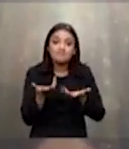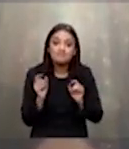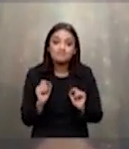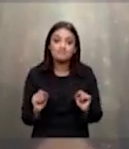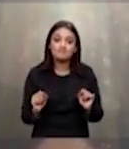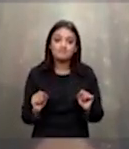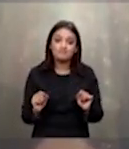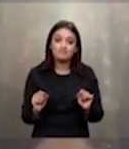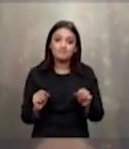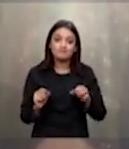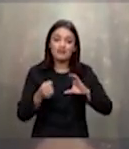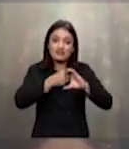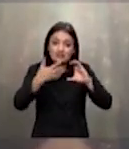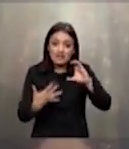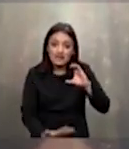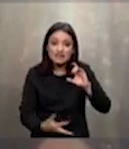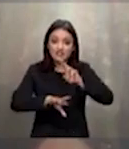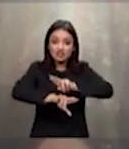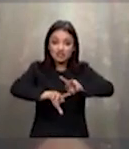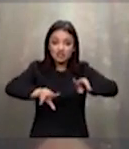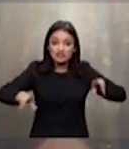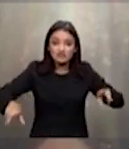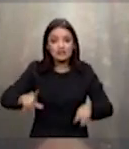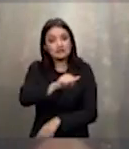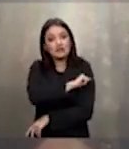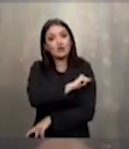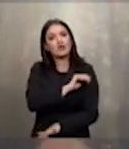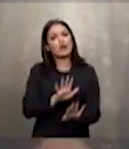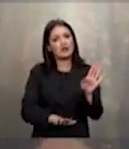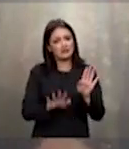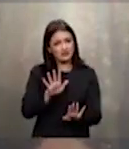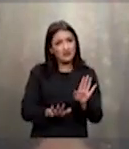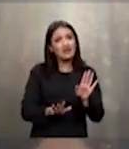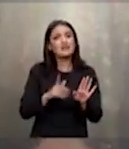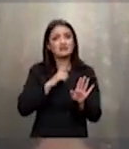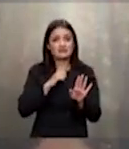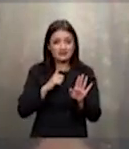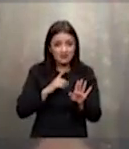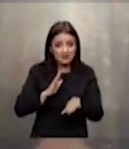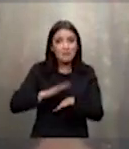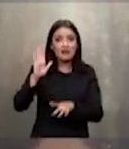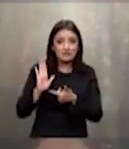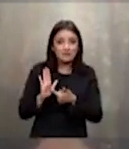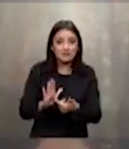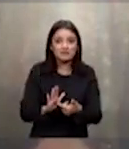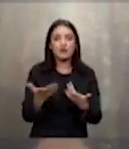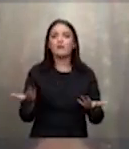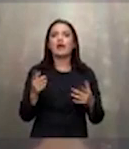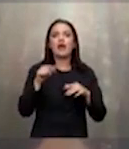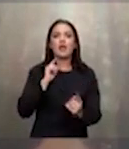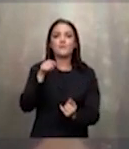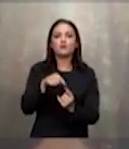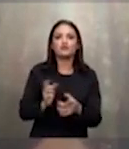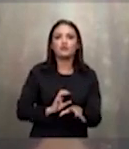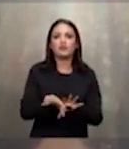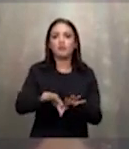é que as características diferenciadas de estudantes muitas vezes elas têm sido acentuadas para justificar a segregação a demanda